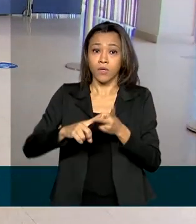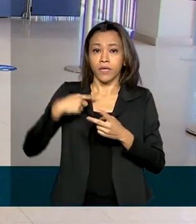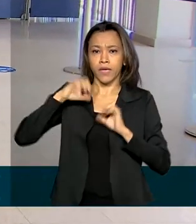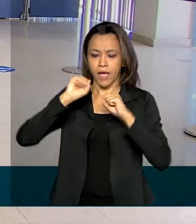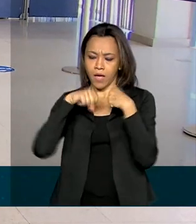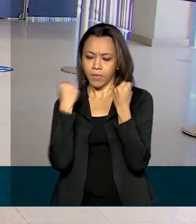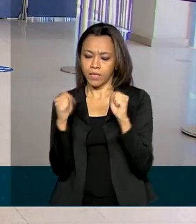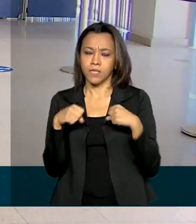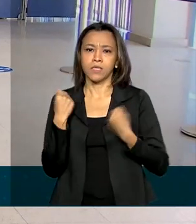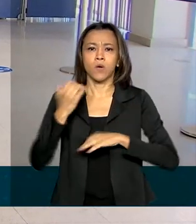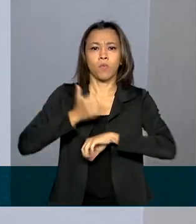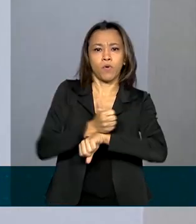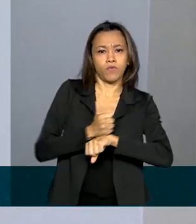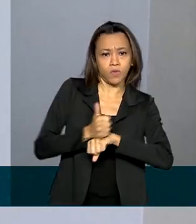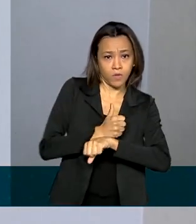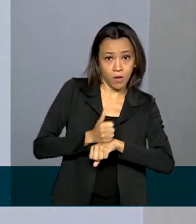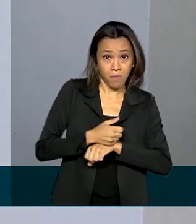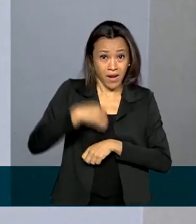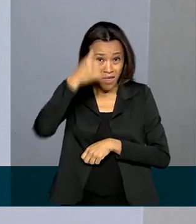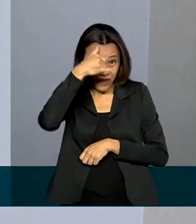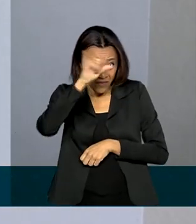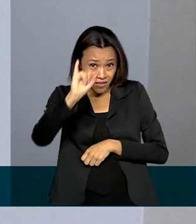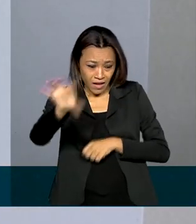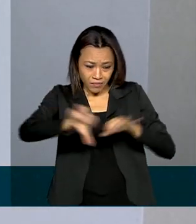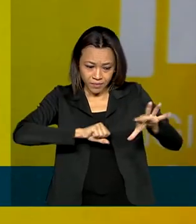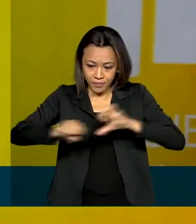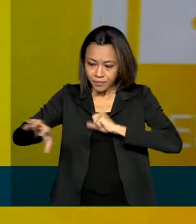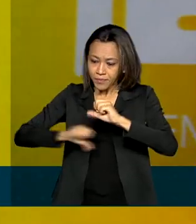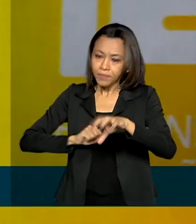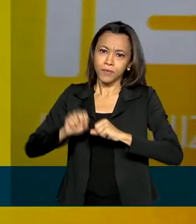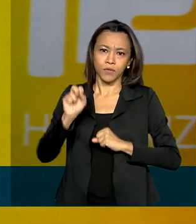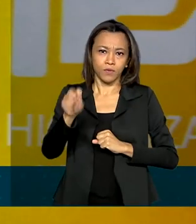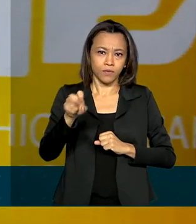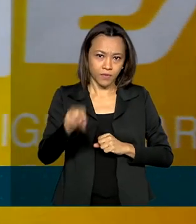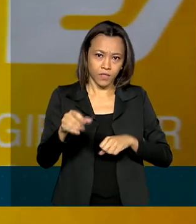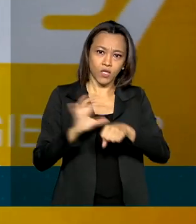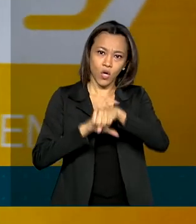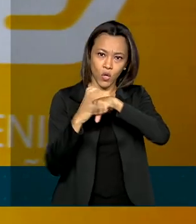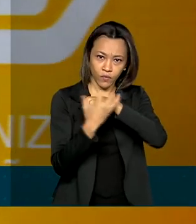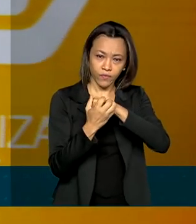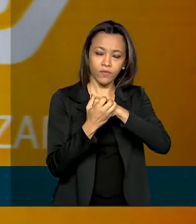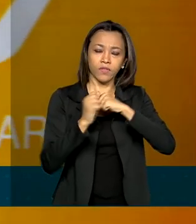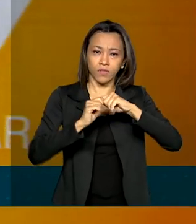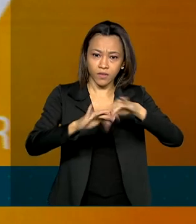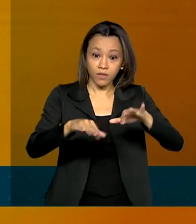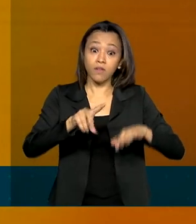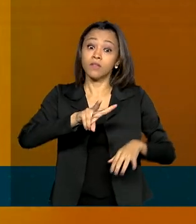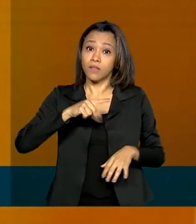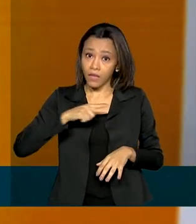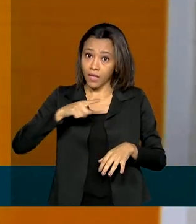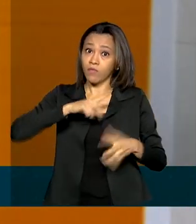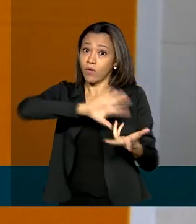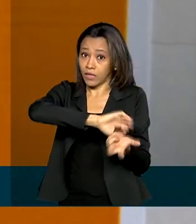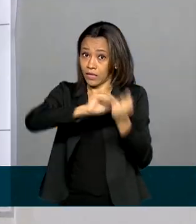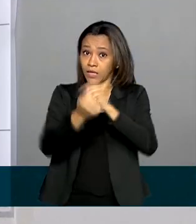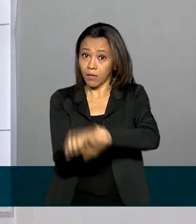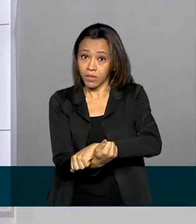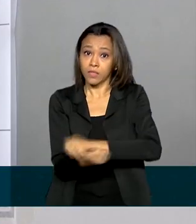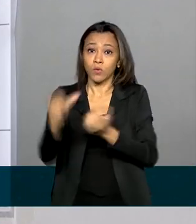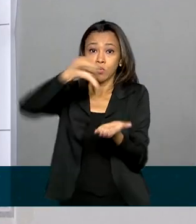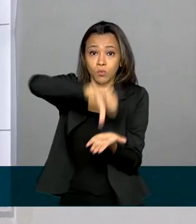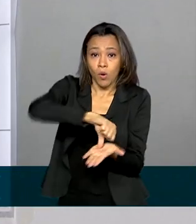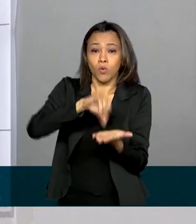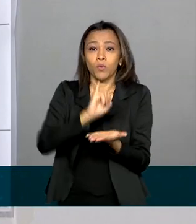Para reduzir os riscos de transmissão da Covid-19, as agências foram adaptadas e vão seguir um protocolo de segurança.